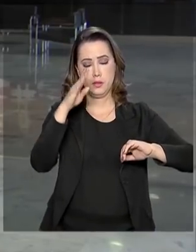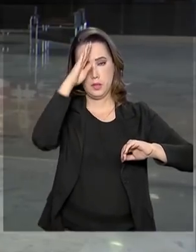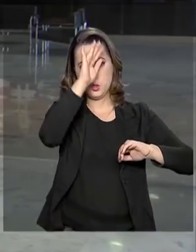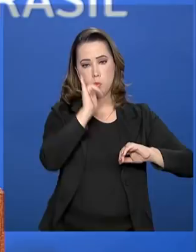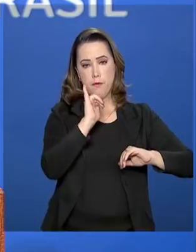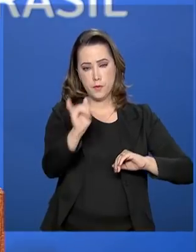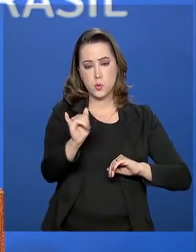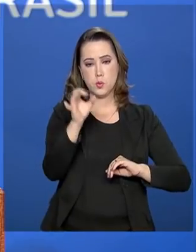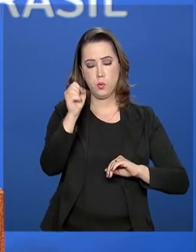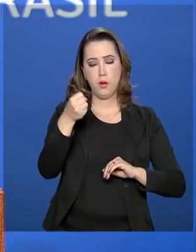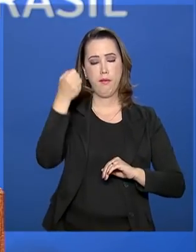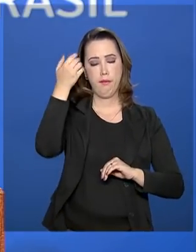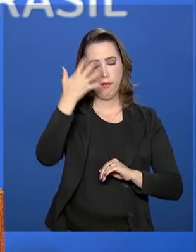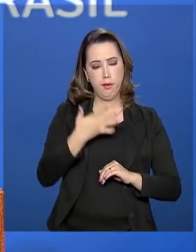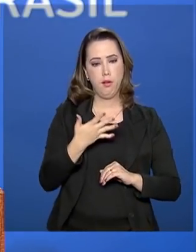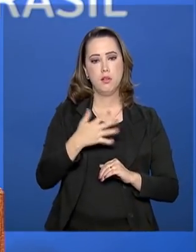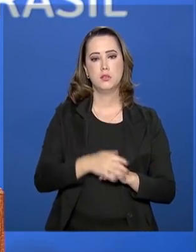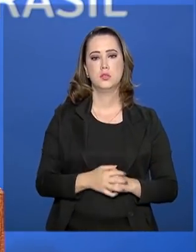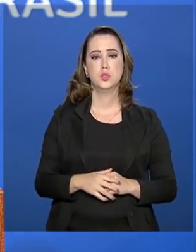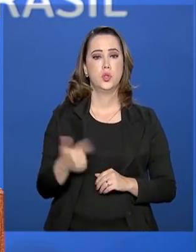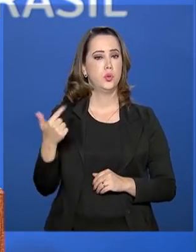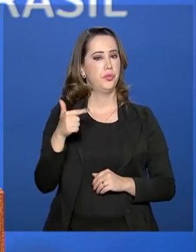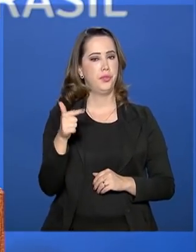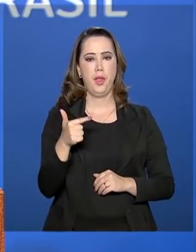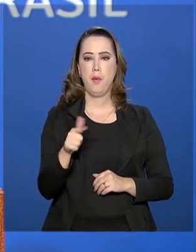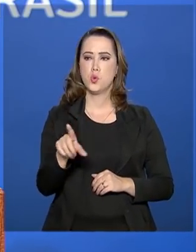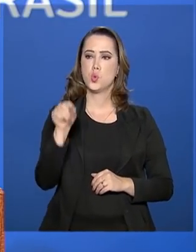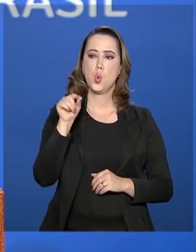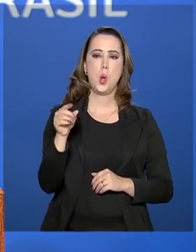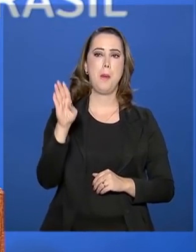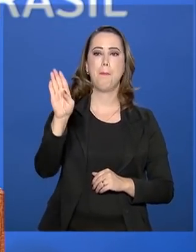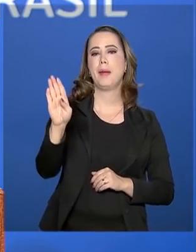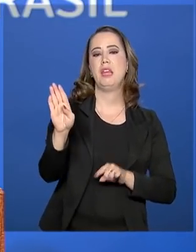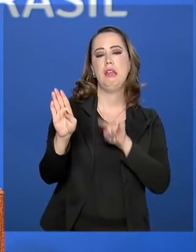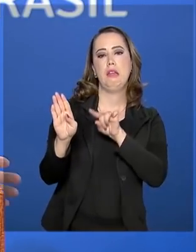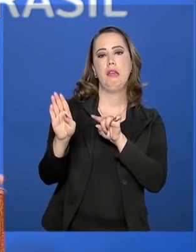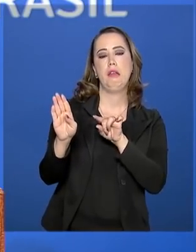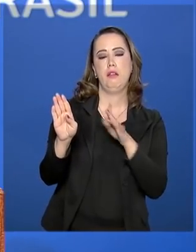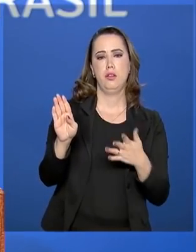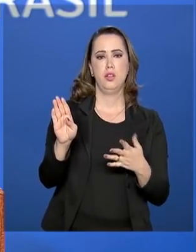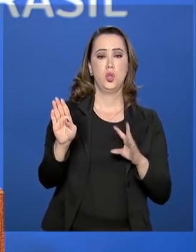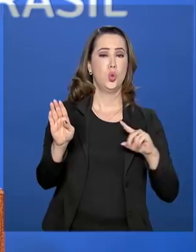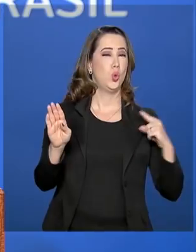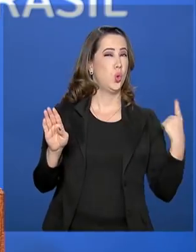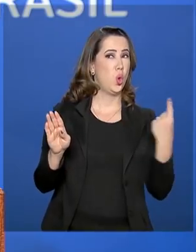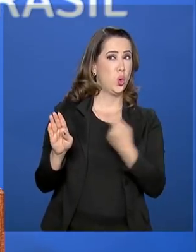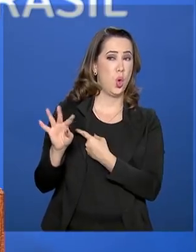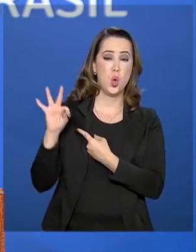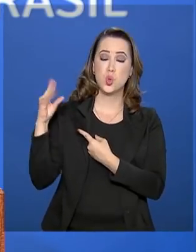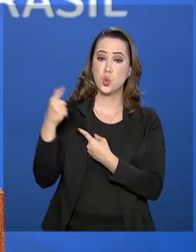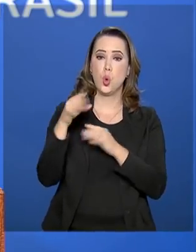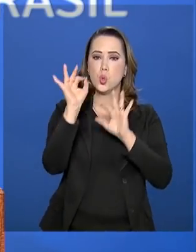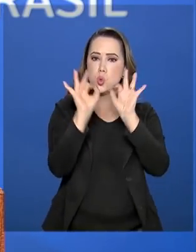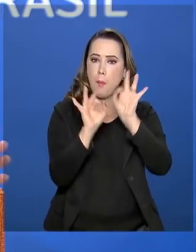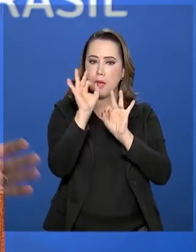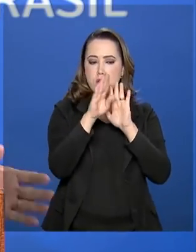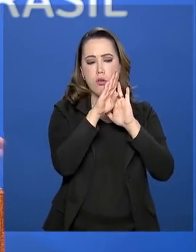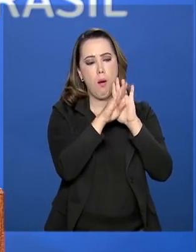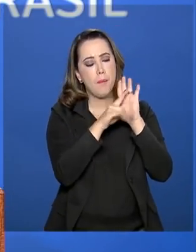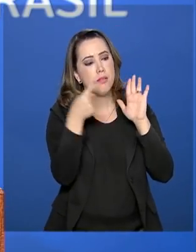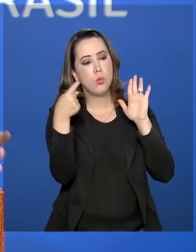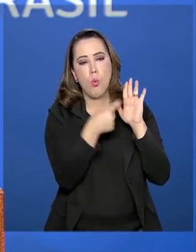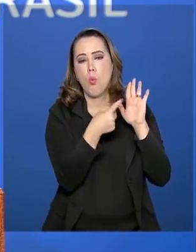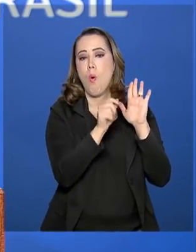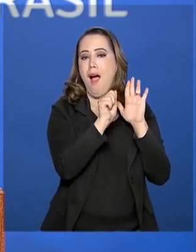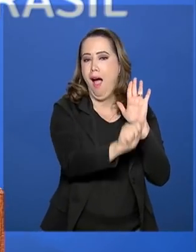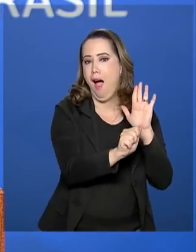bem claro. Não temos plano B, nós, nós todos, o plano é esse, o plano A. E